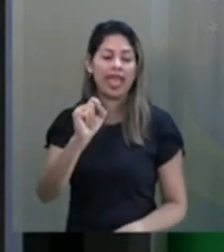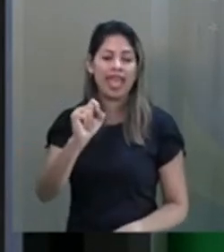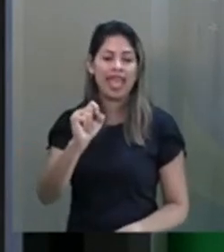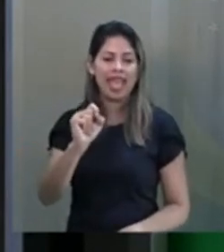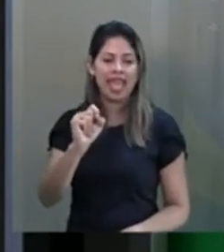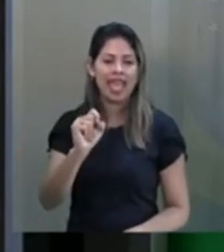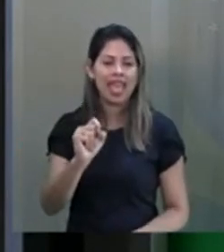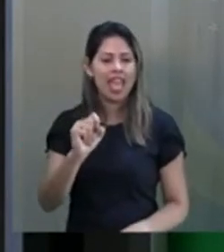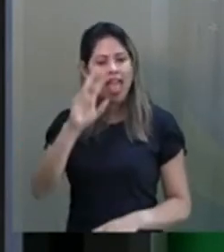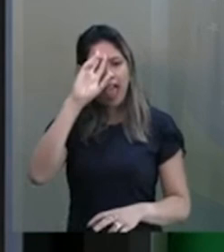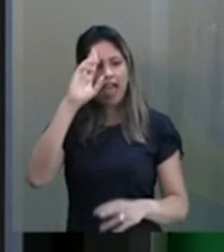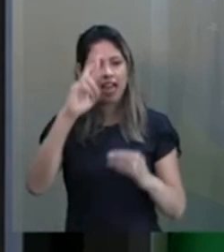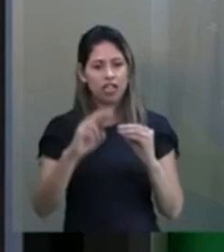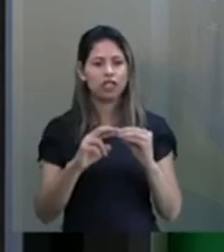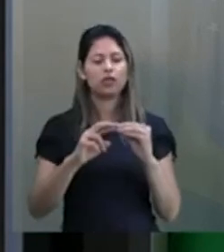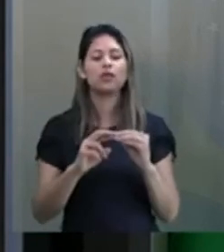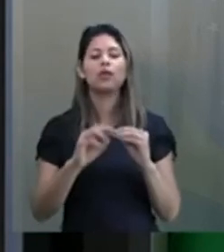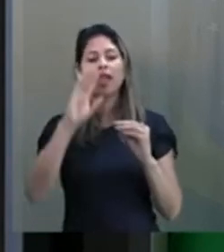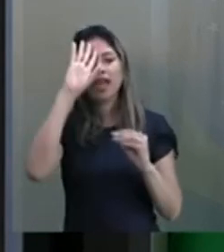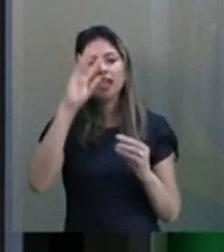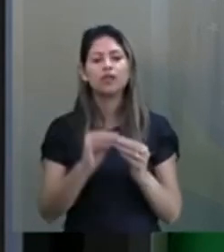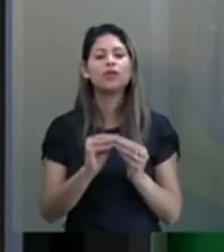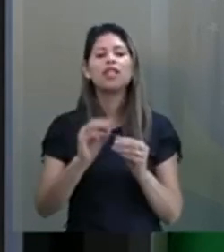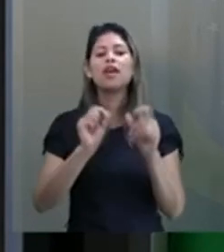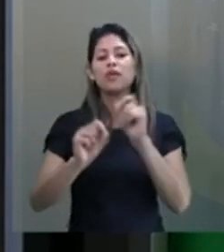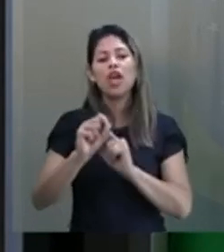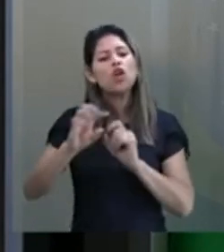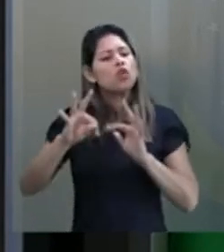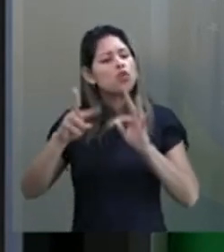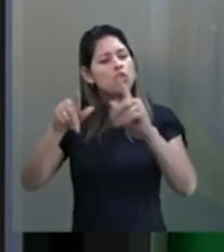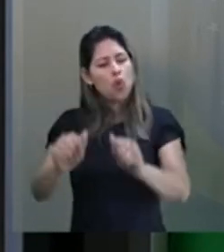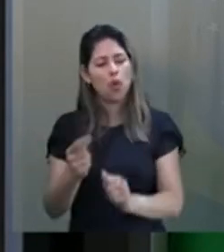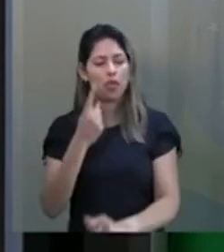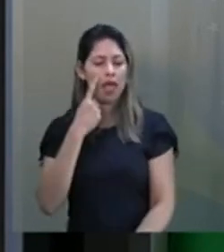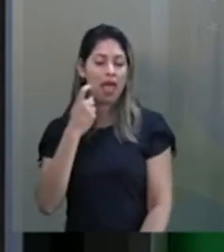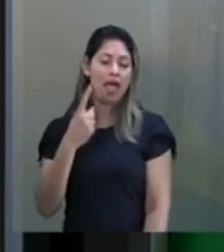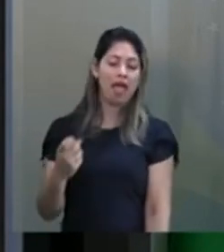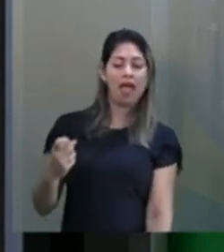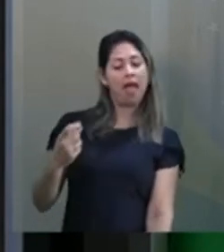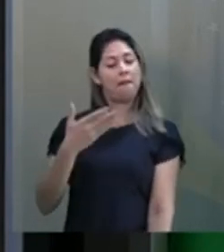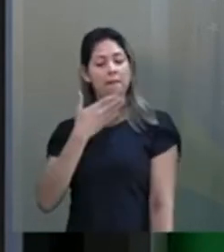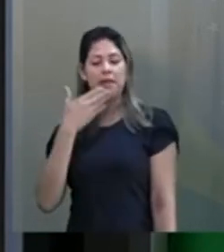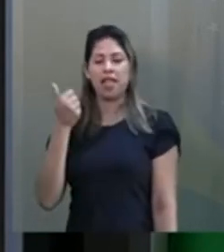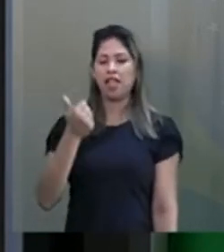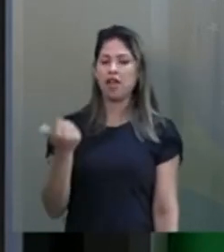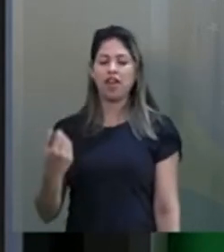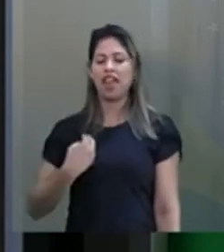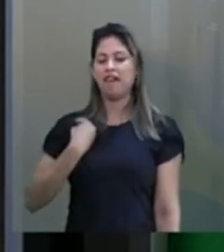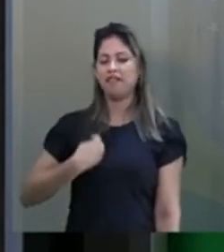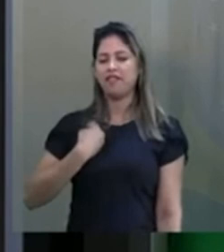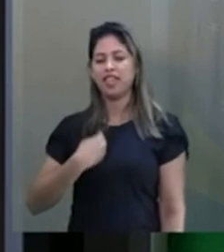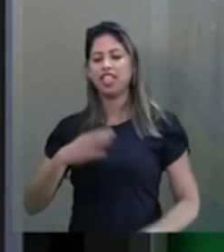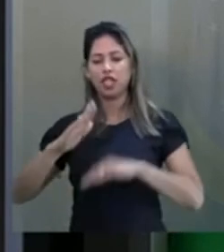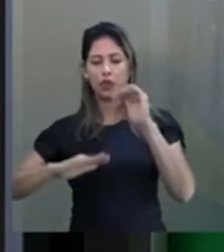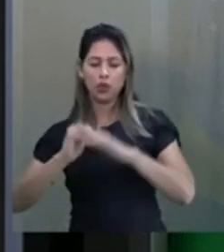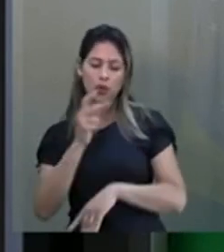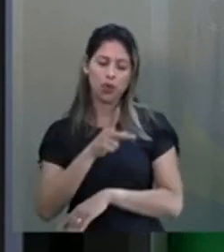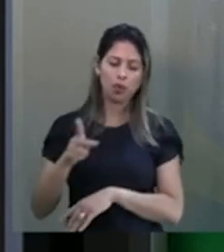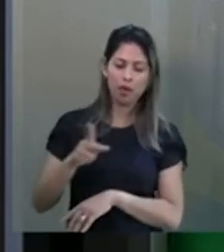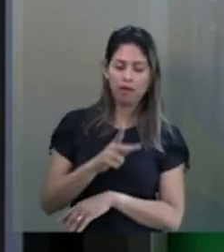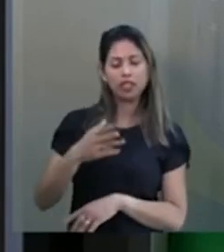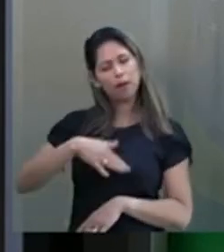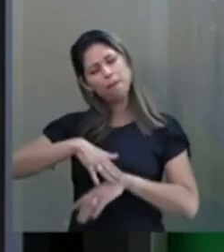E a gente vê muito isso aqui no parlamento. É tudo com boa intenção. É para melhorar a vida do professor? É mais saúde? É mais